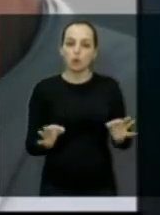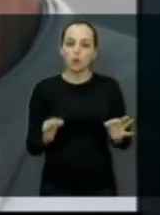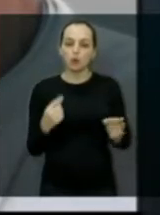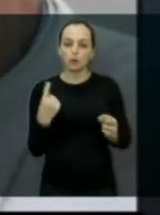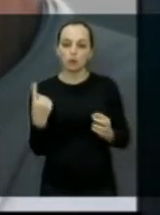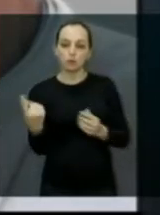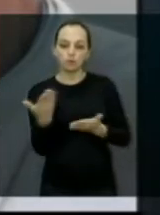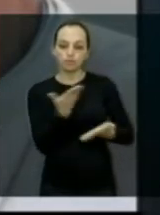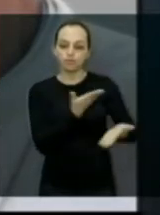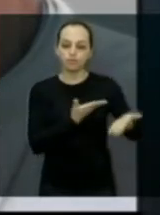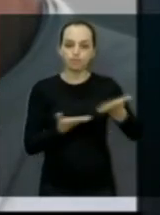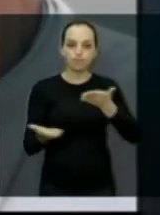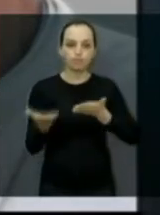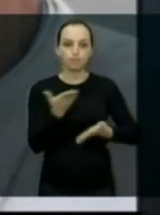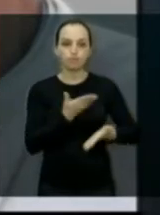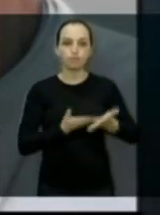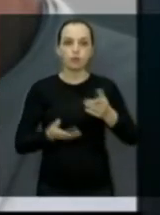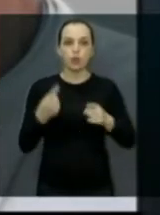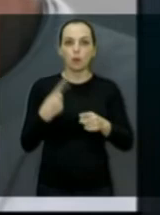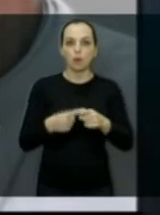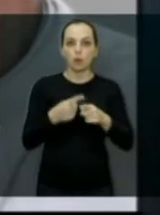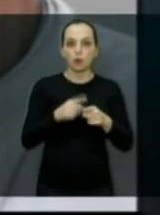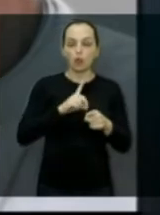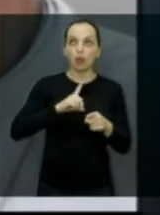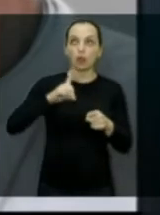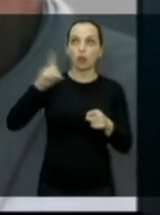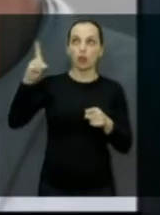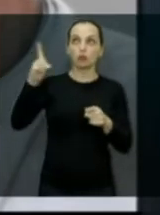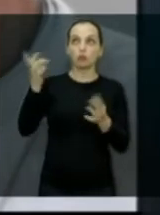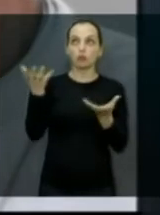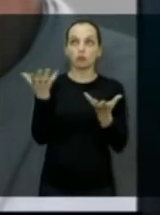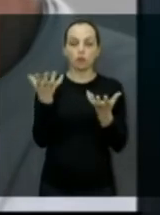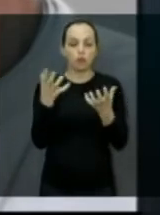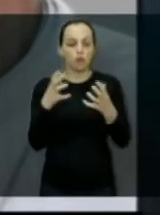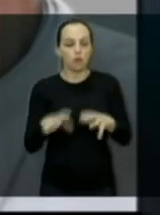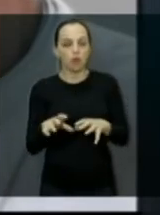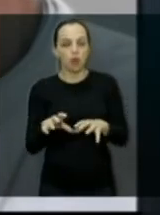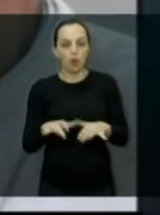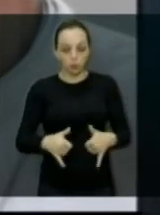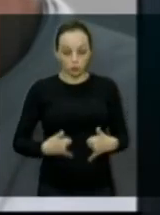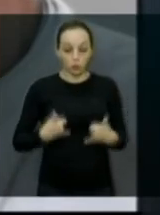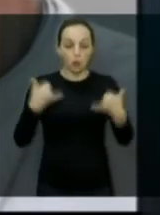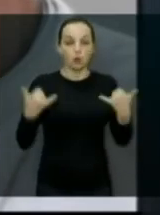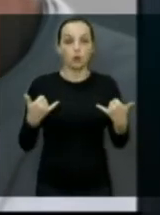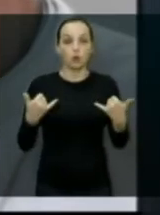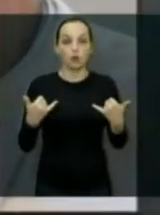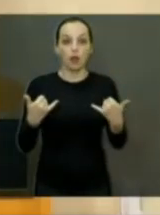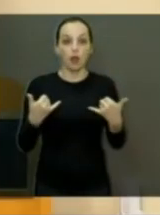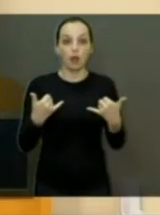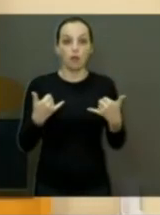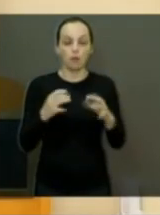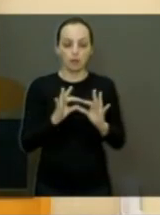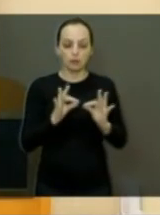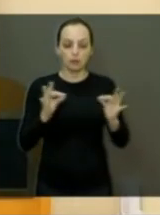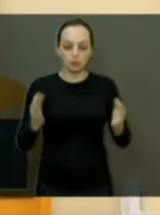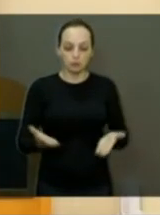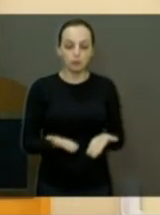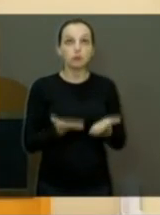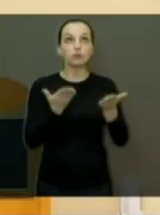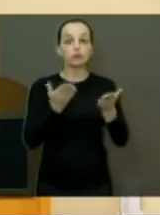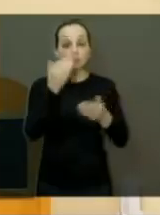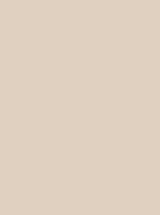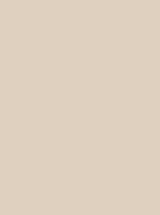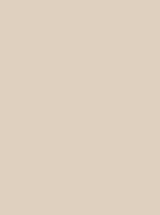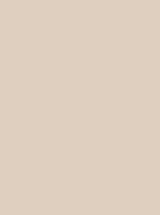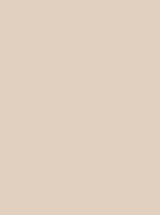outros, porque Deus resiste aos soberbos, mas dá graças aos humildes. Muito obrigado e uma boa